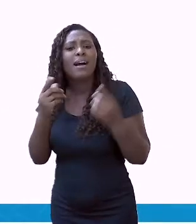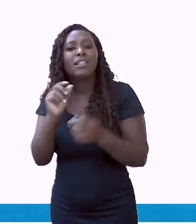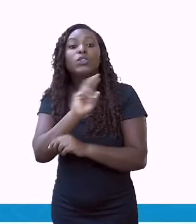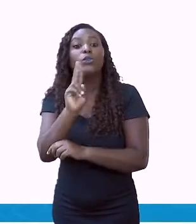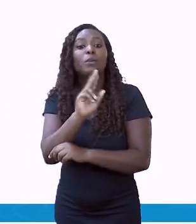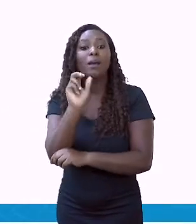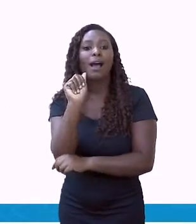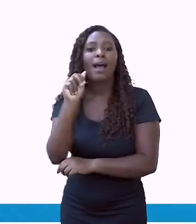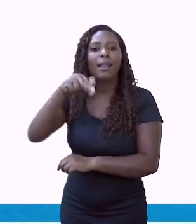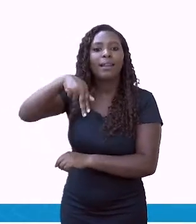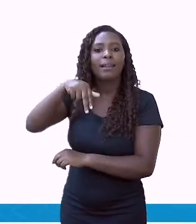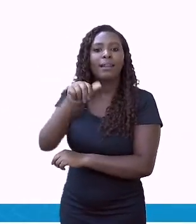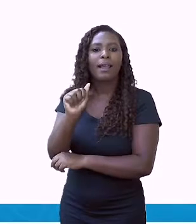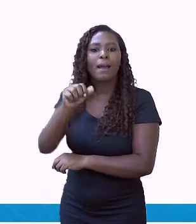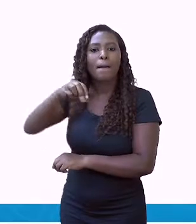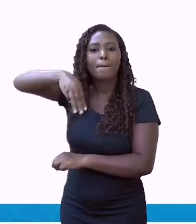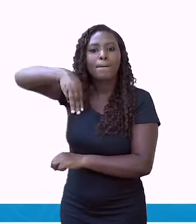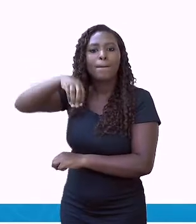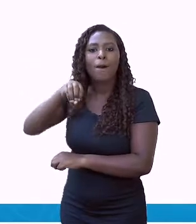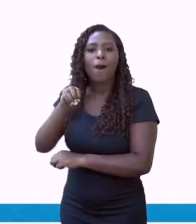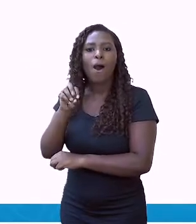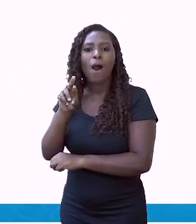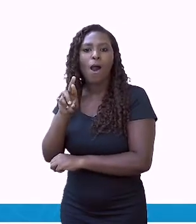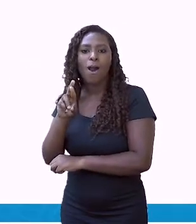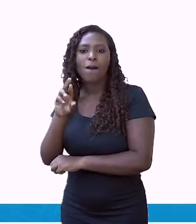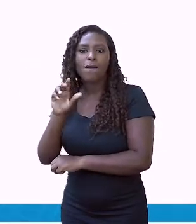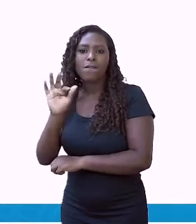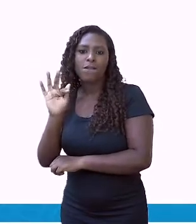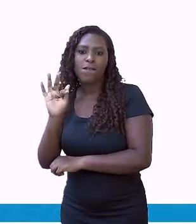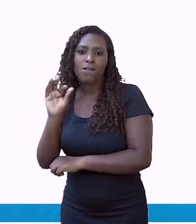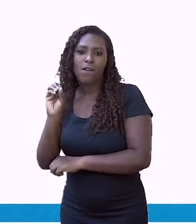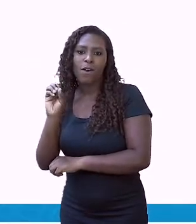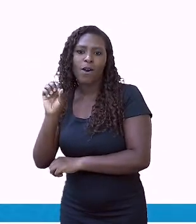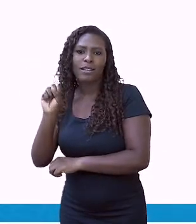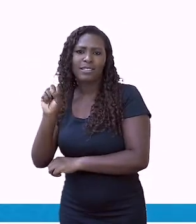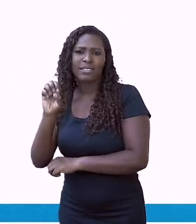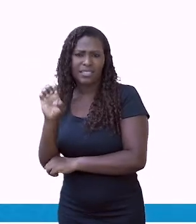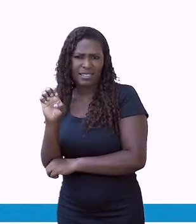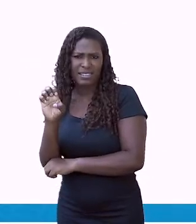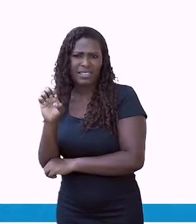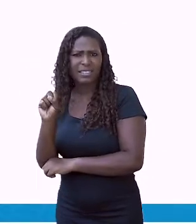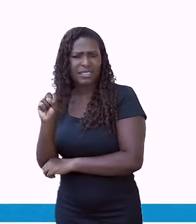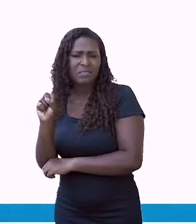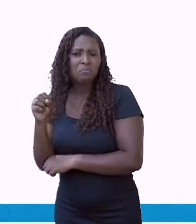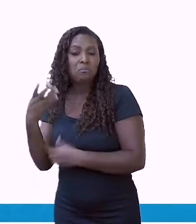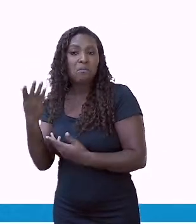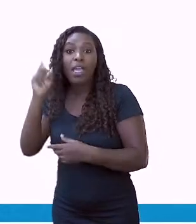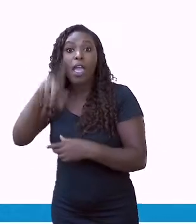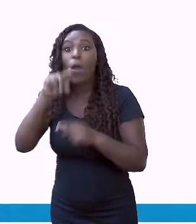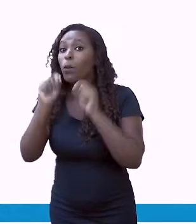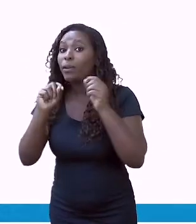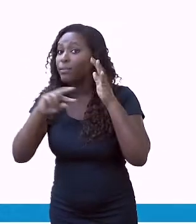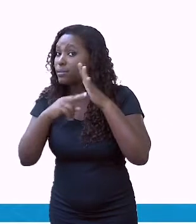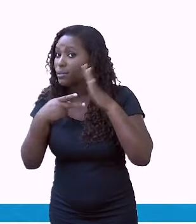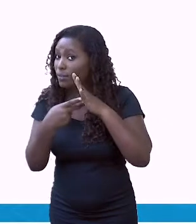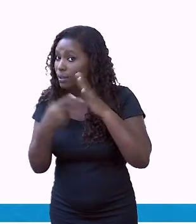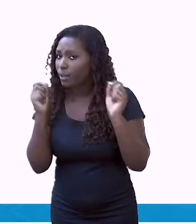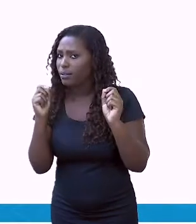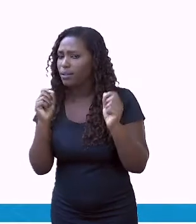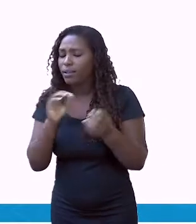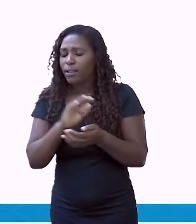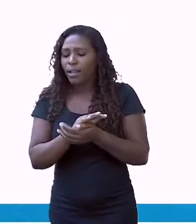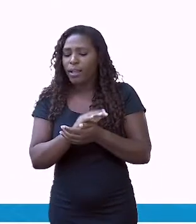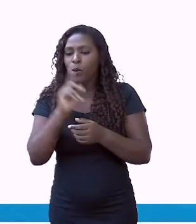O é que você acha? É representação cartográfica. É um mapa. É isso?